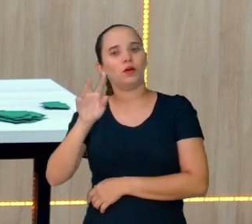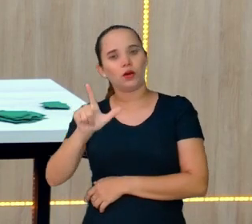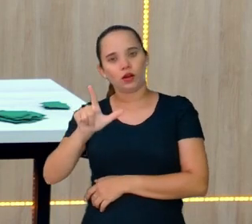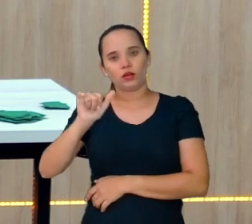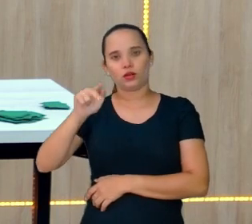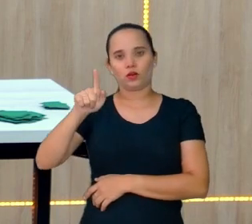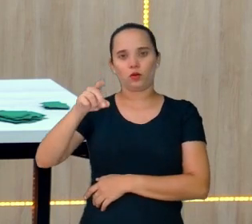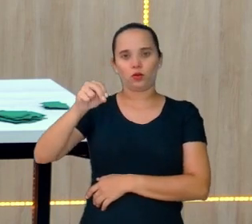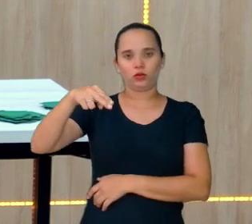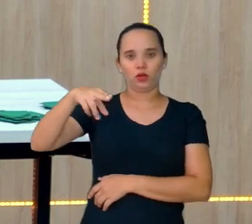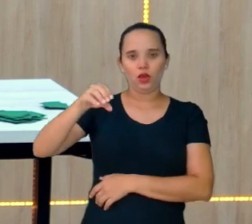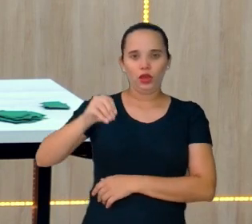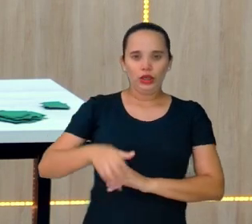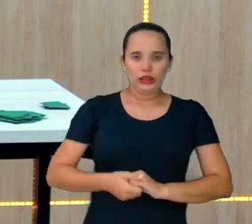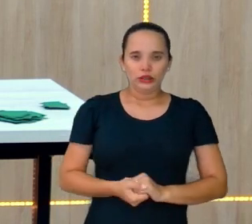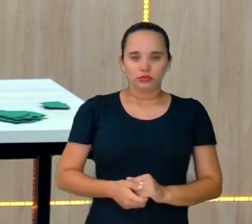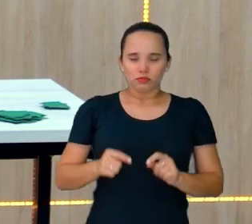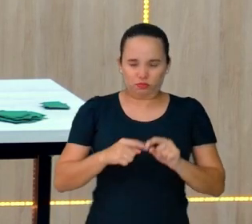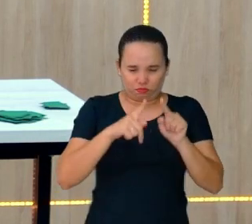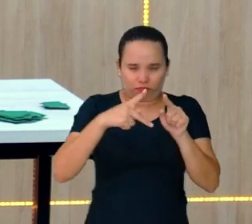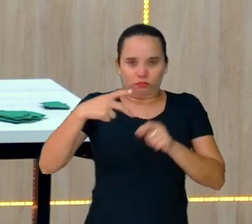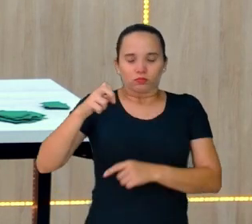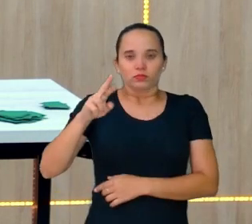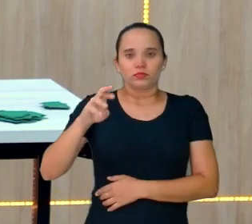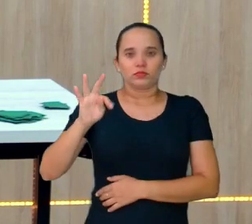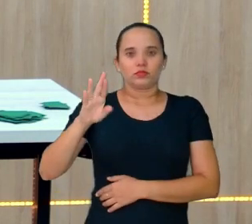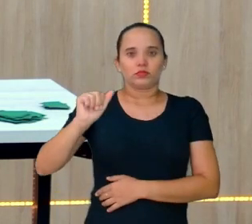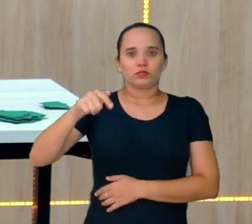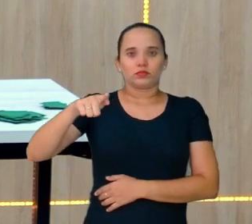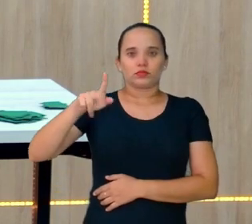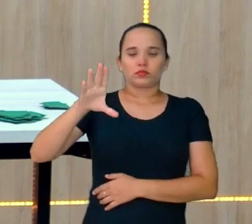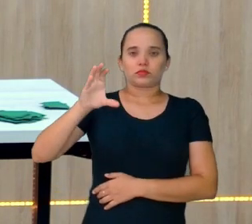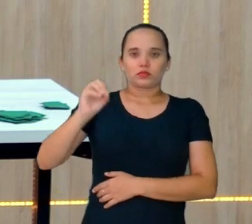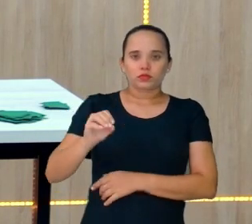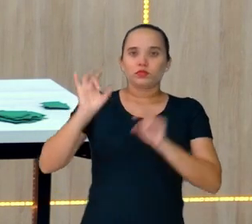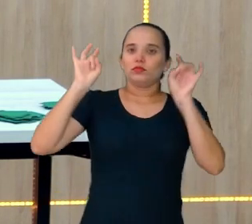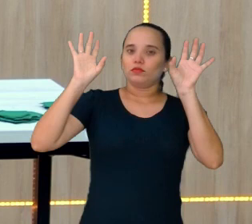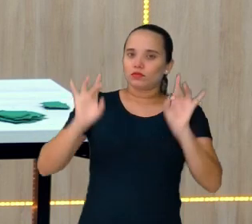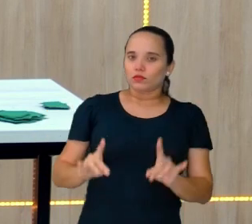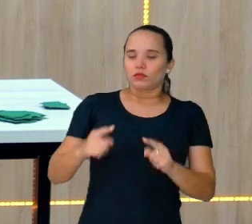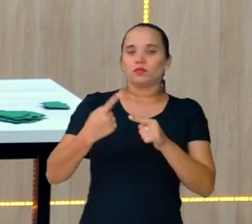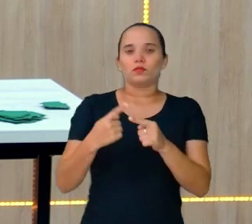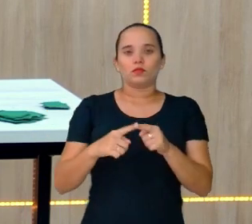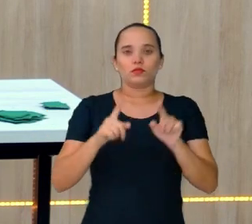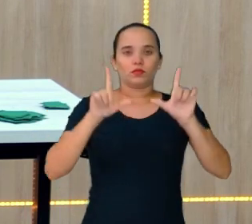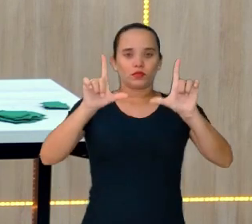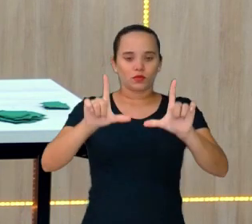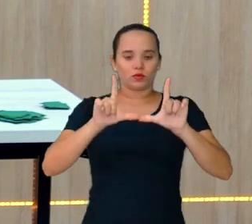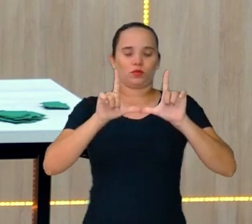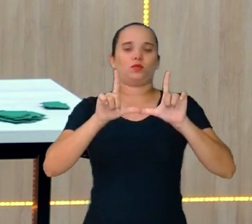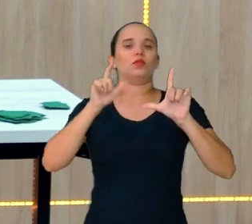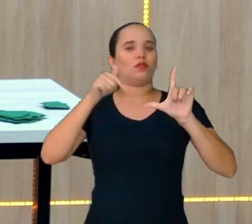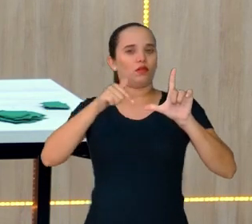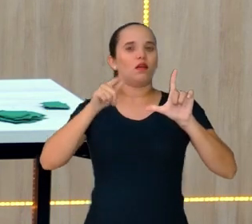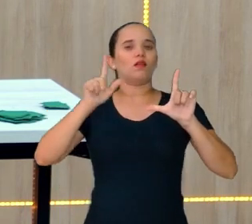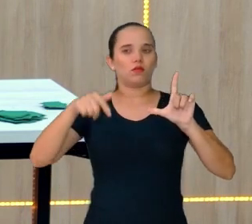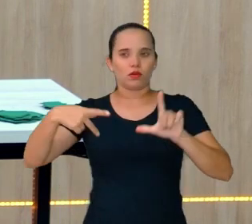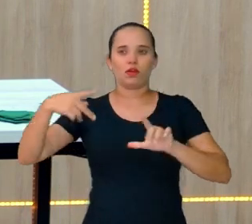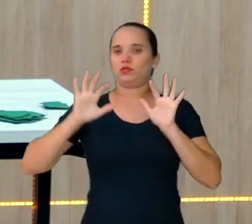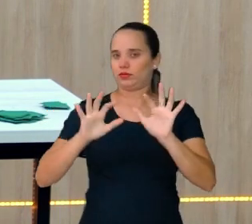polígono retângulo especial. Porque o quadrado é um polígono retângulo especial.